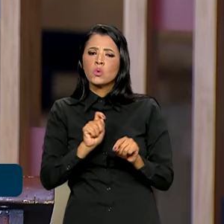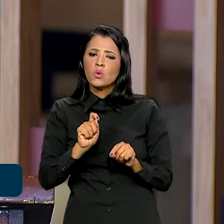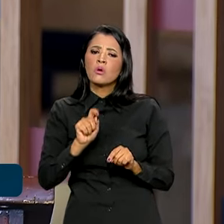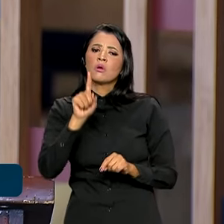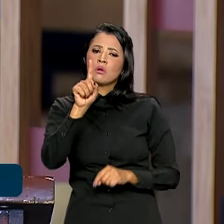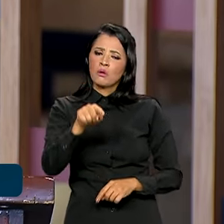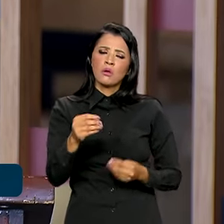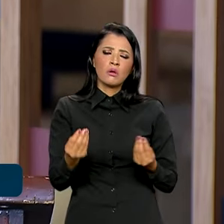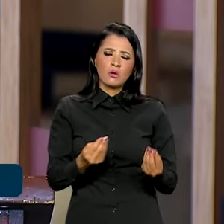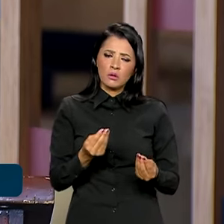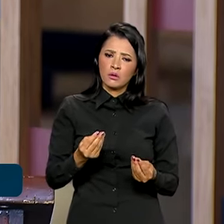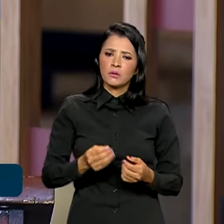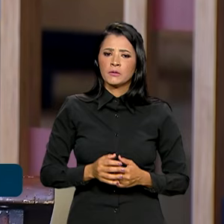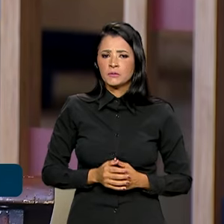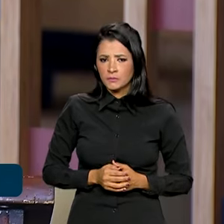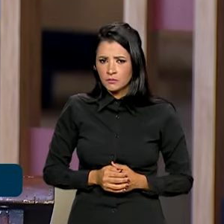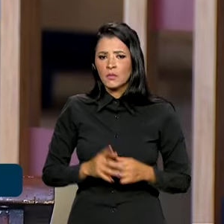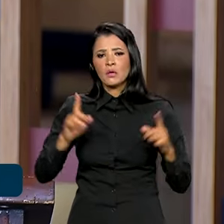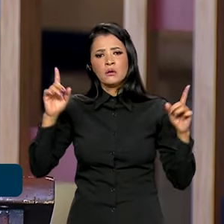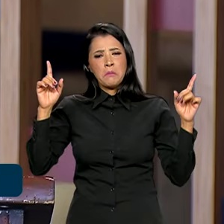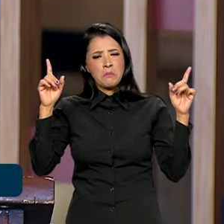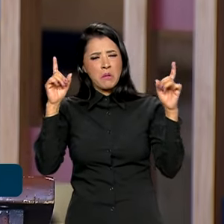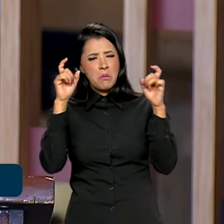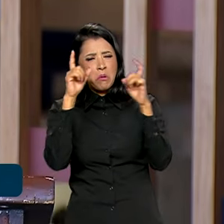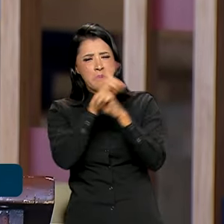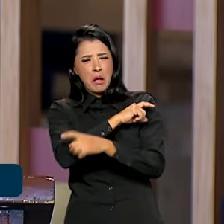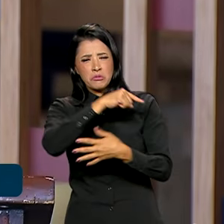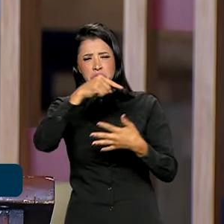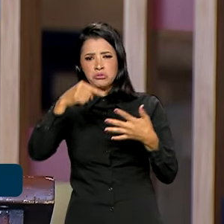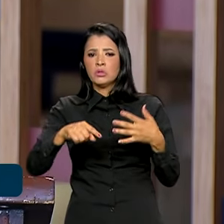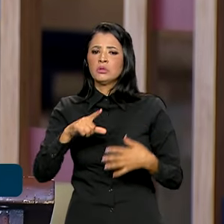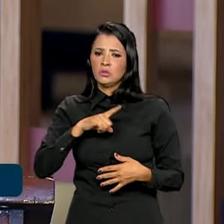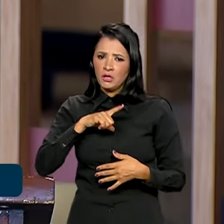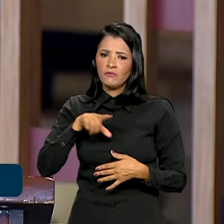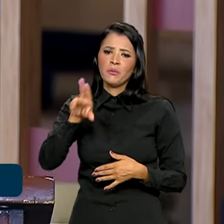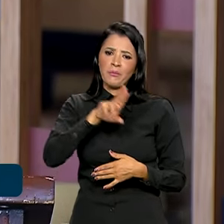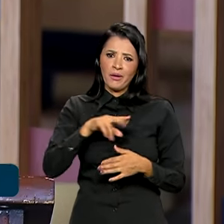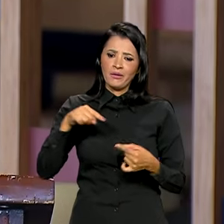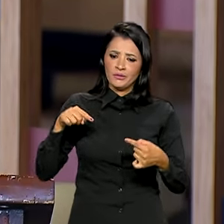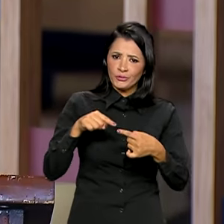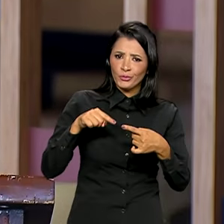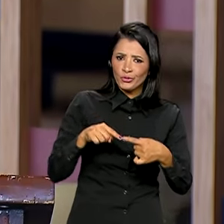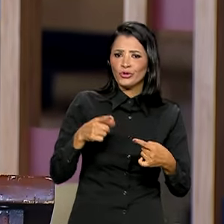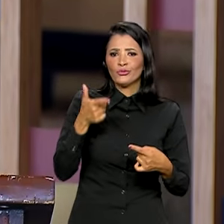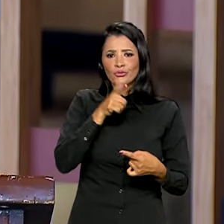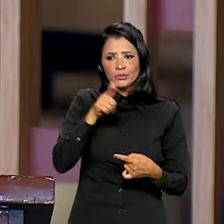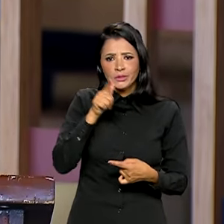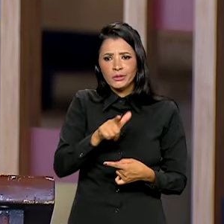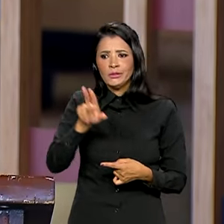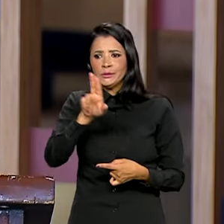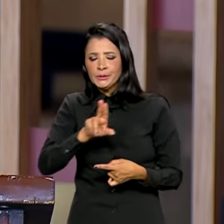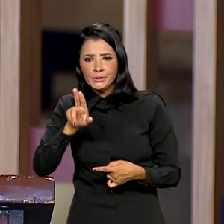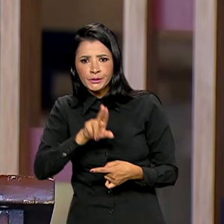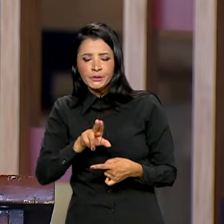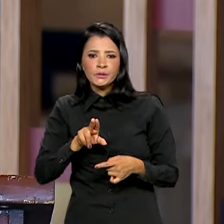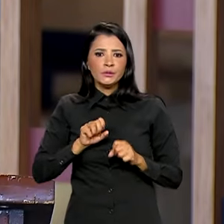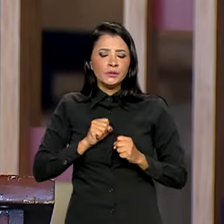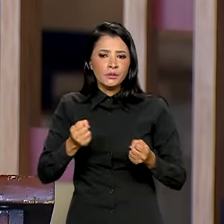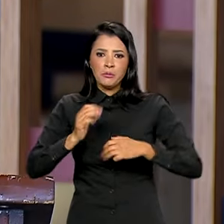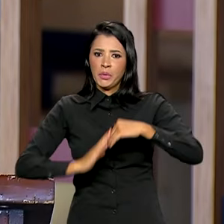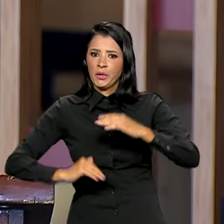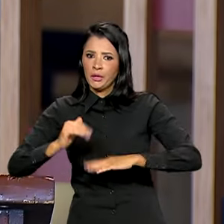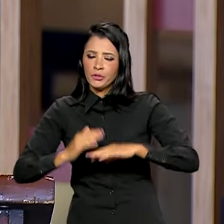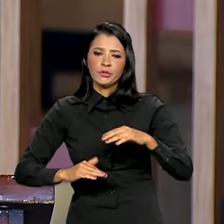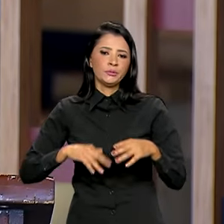as dificuldades que tivemos na implementação desses objetivos, tendo em vista a